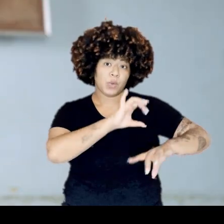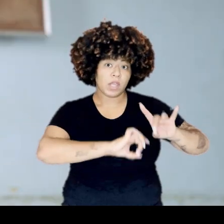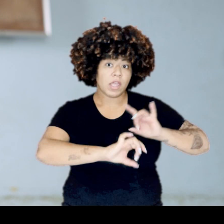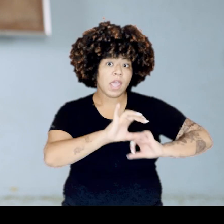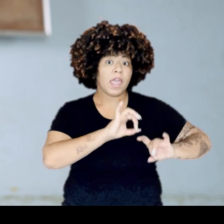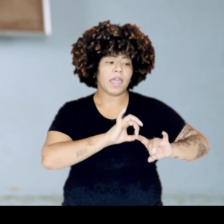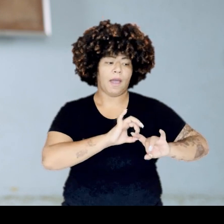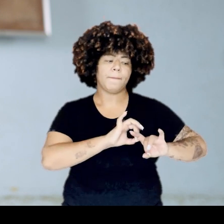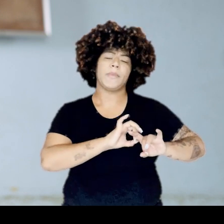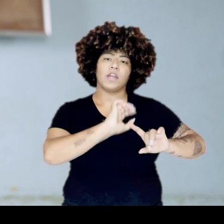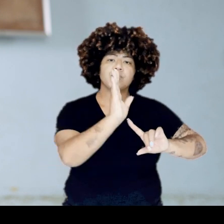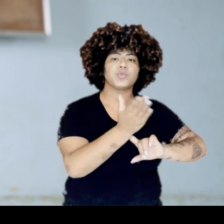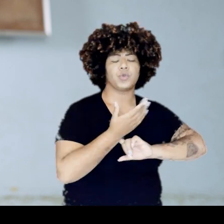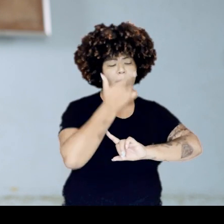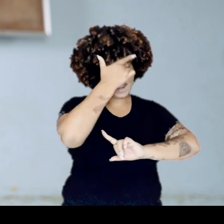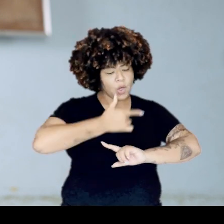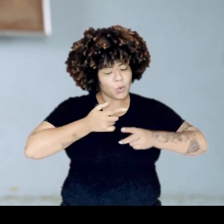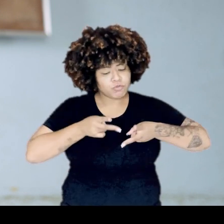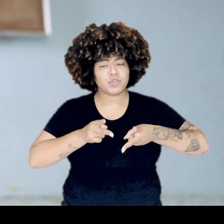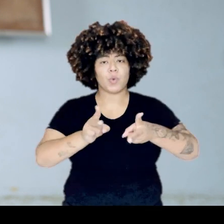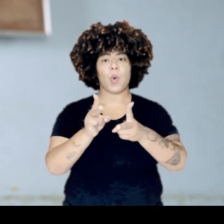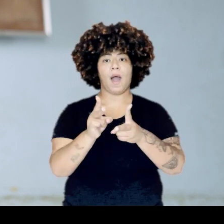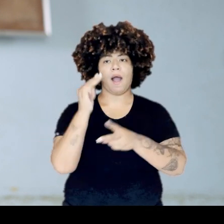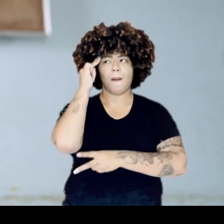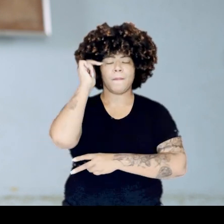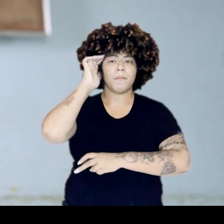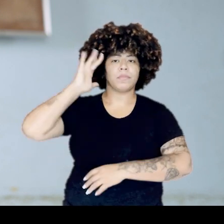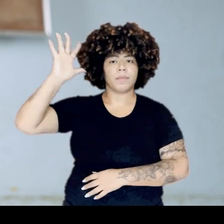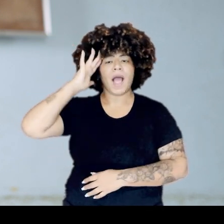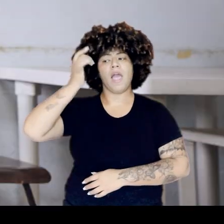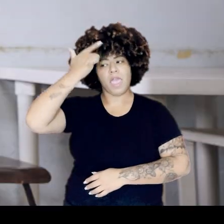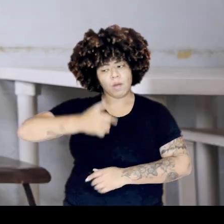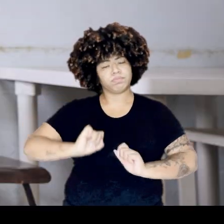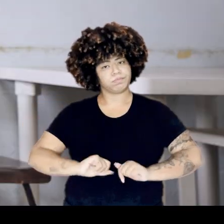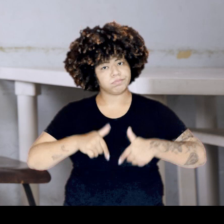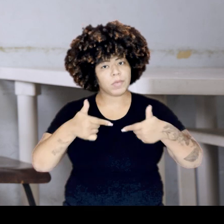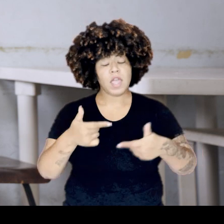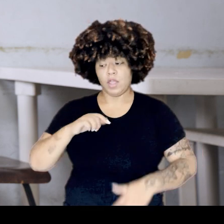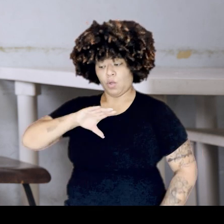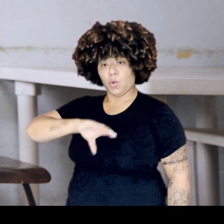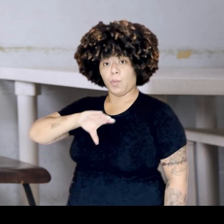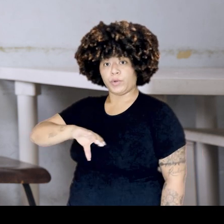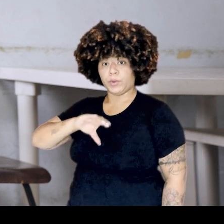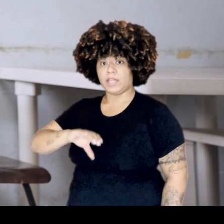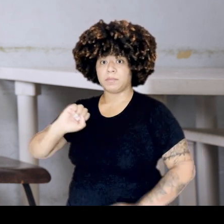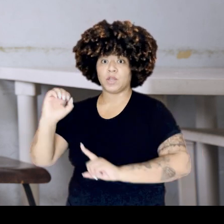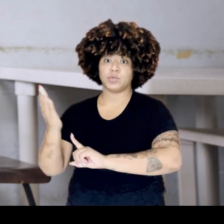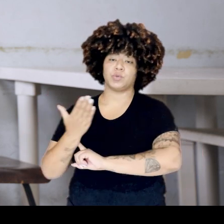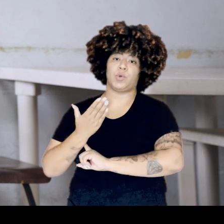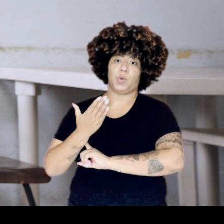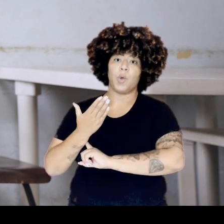eu não desistisse dos meus sonhos, que eu seguisse em frente. E o português me ajudou,